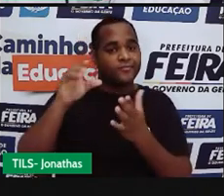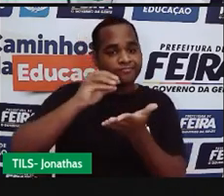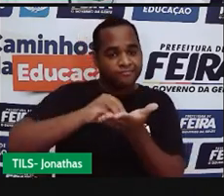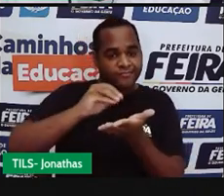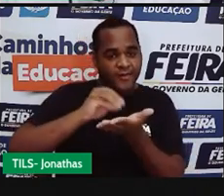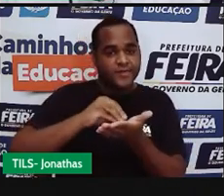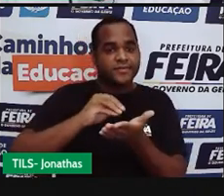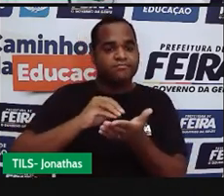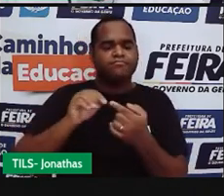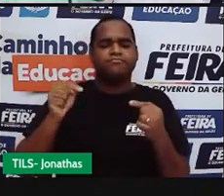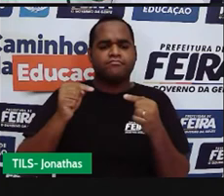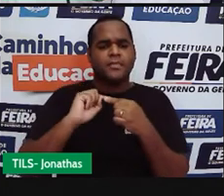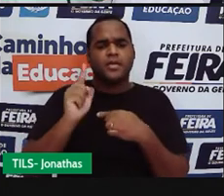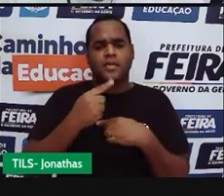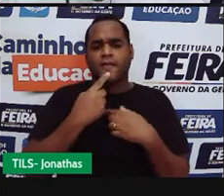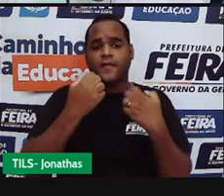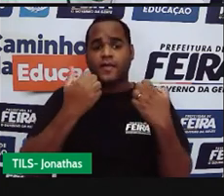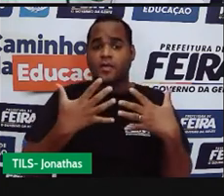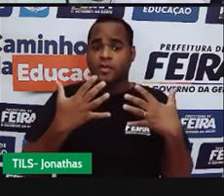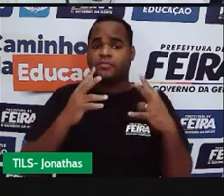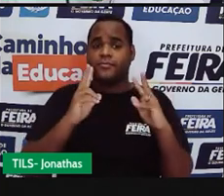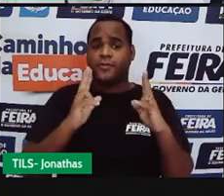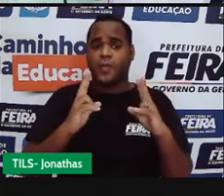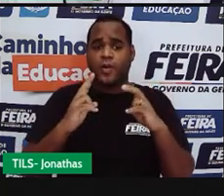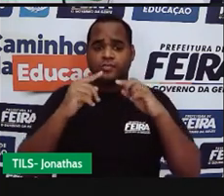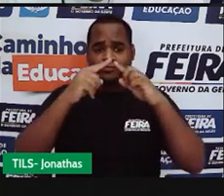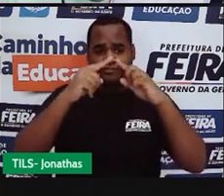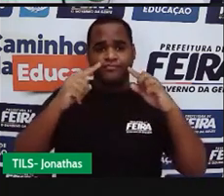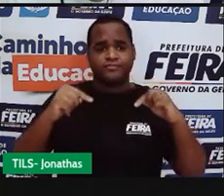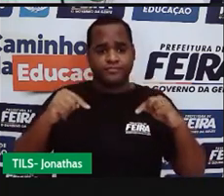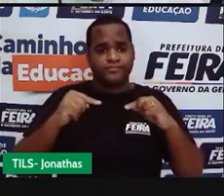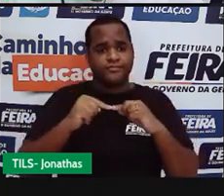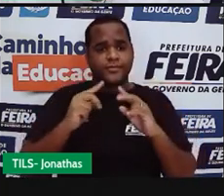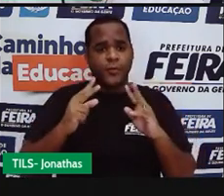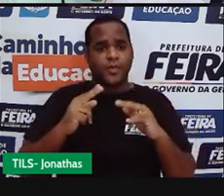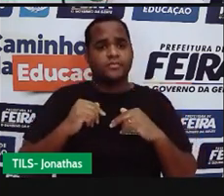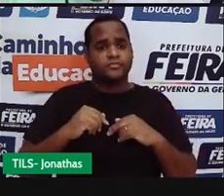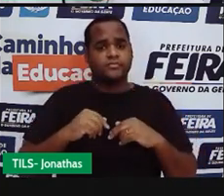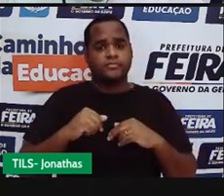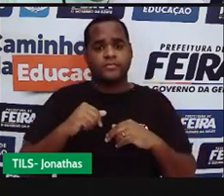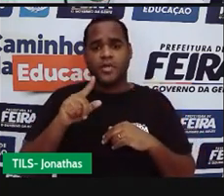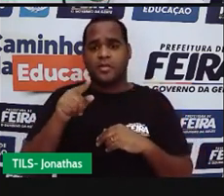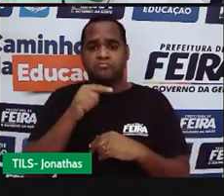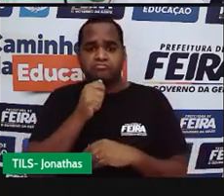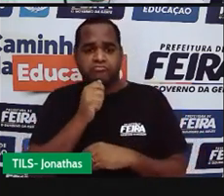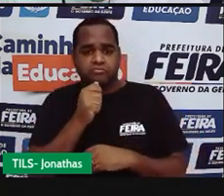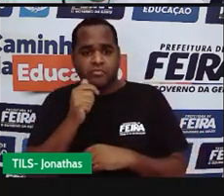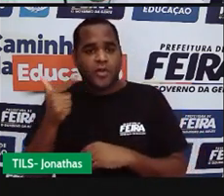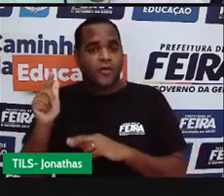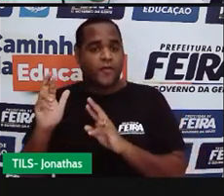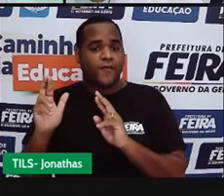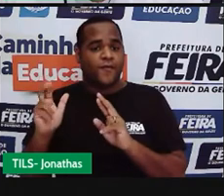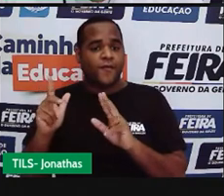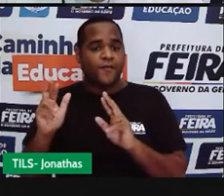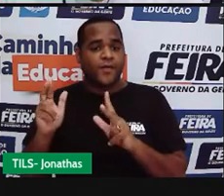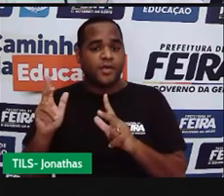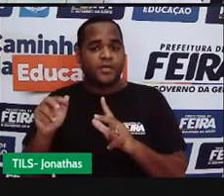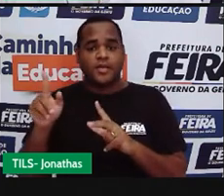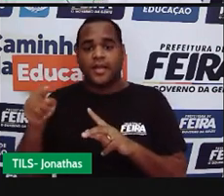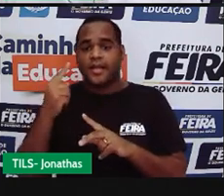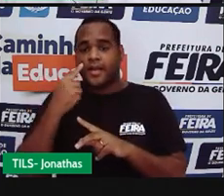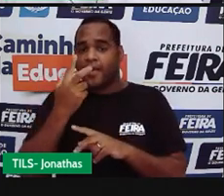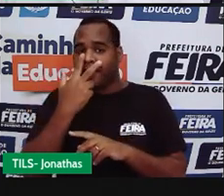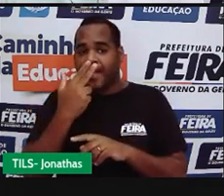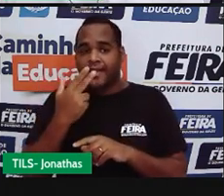E isso acontece num triângulo. Aqui não está acontecendo. Aqui, para ser triângulo, teria que dar um